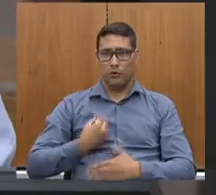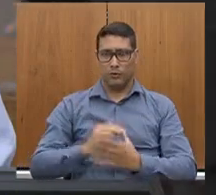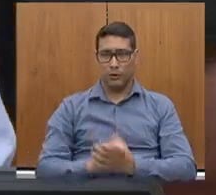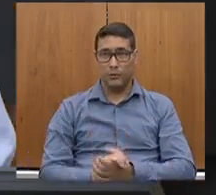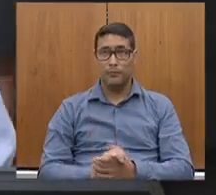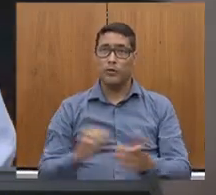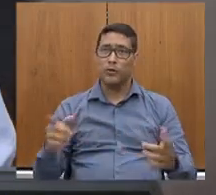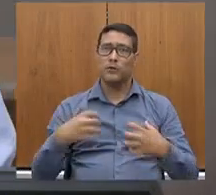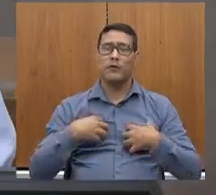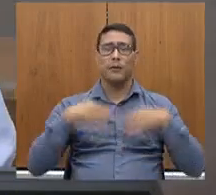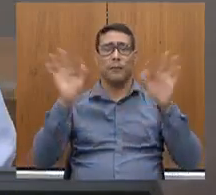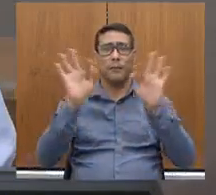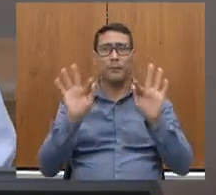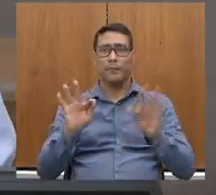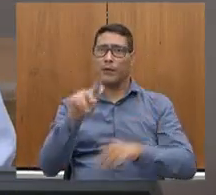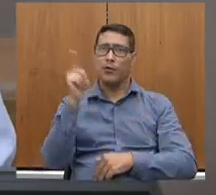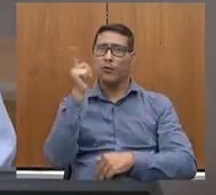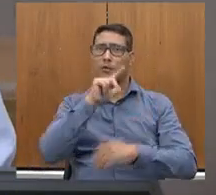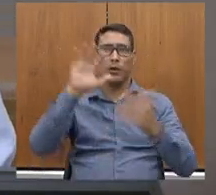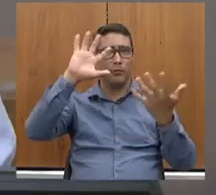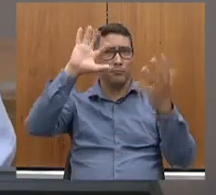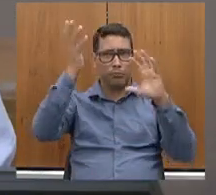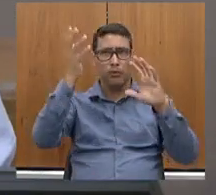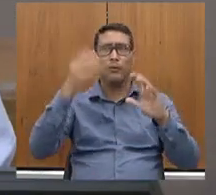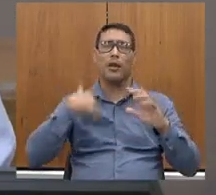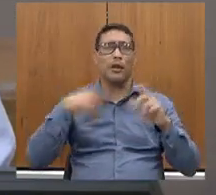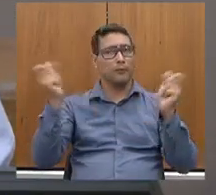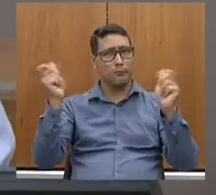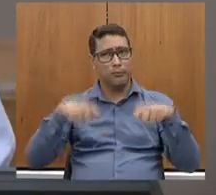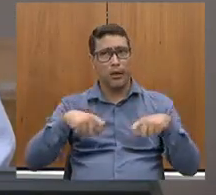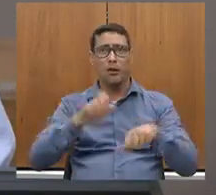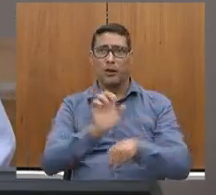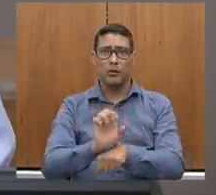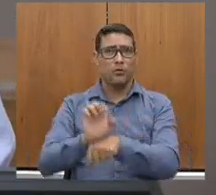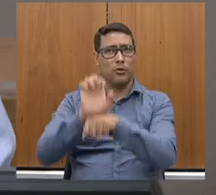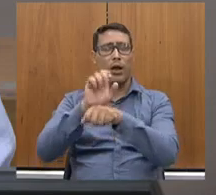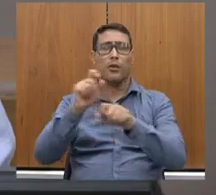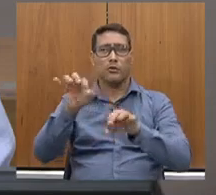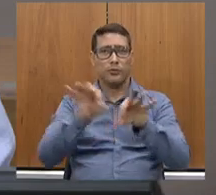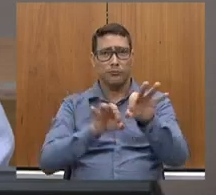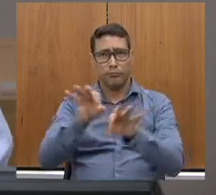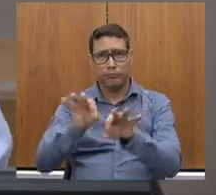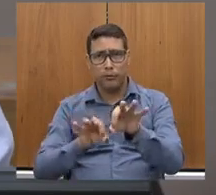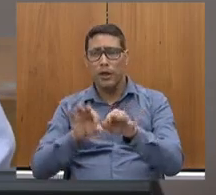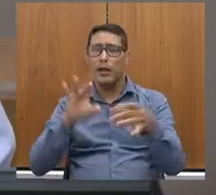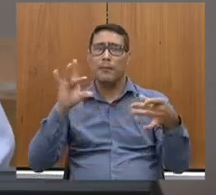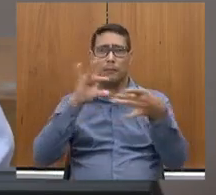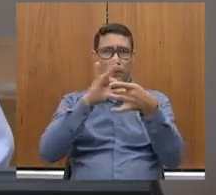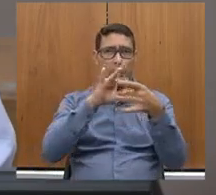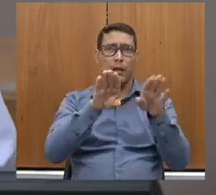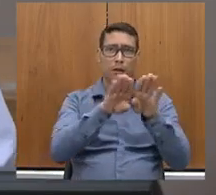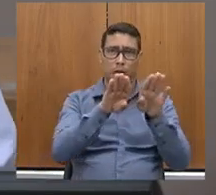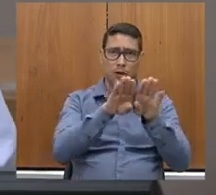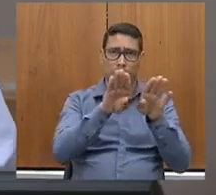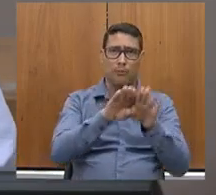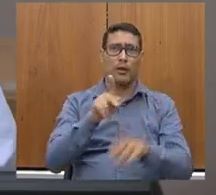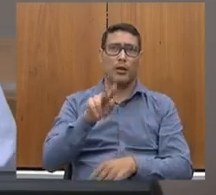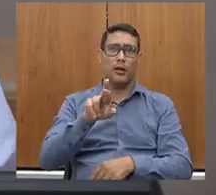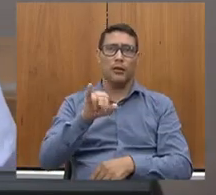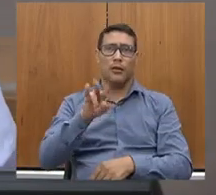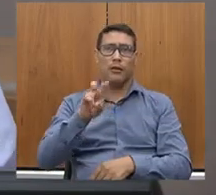felizes em poder recuperar essa capacidade do Estado em estruturar e gerir parcerias públicas e privadas e concessões.